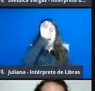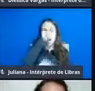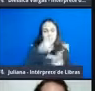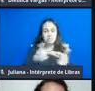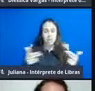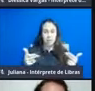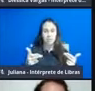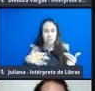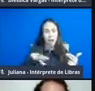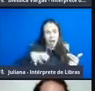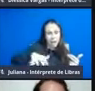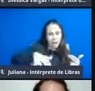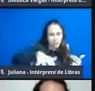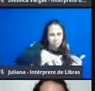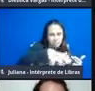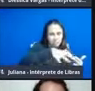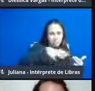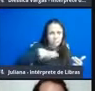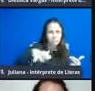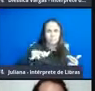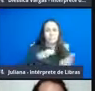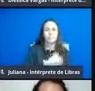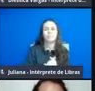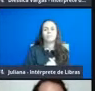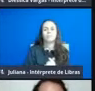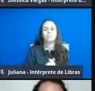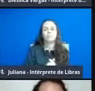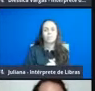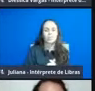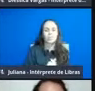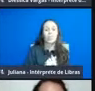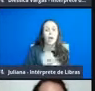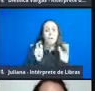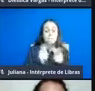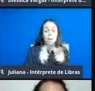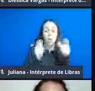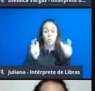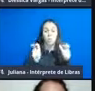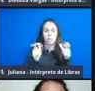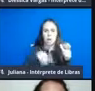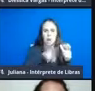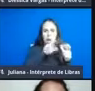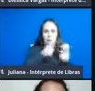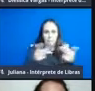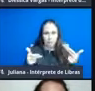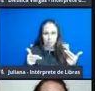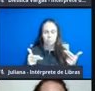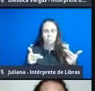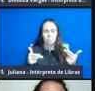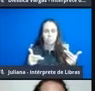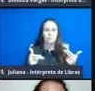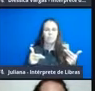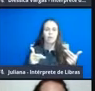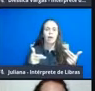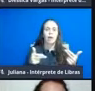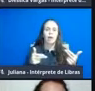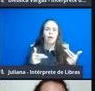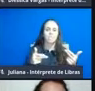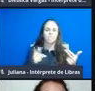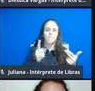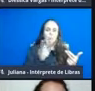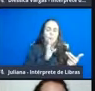né, principalmente aranhas e ácaros, então, muitas dessas espécies, infelizmente, não vão nem ser